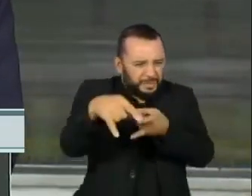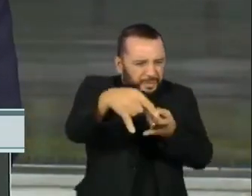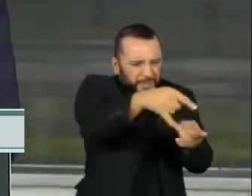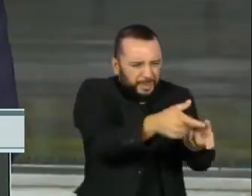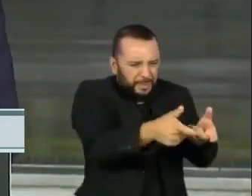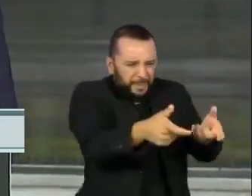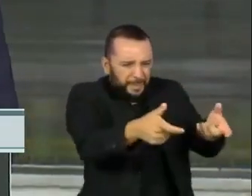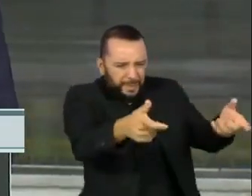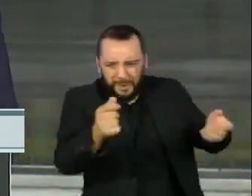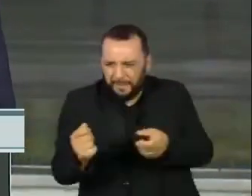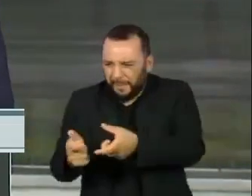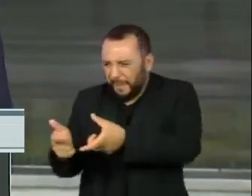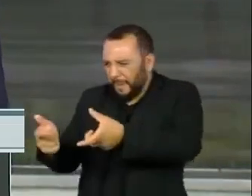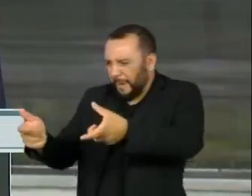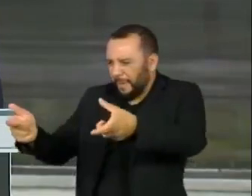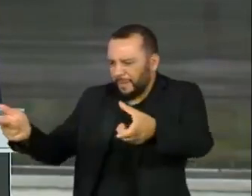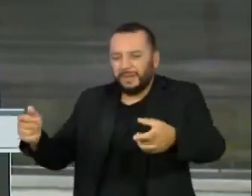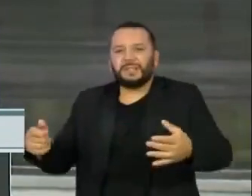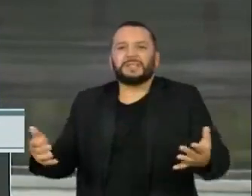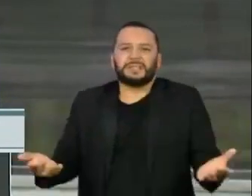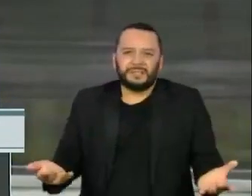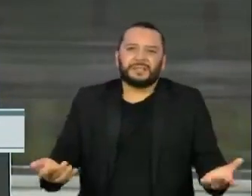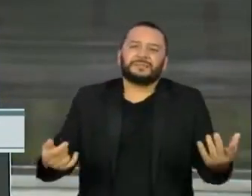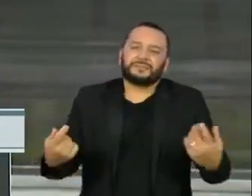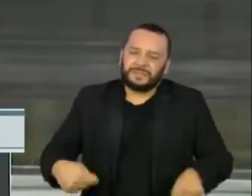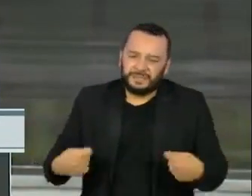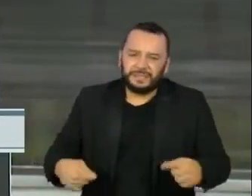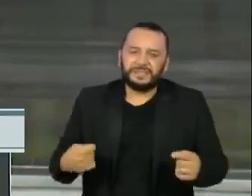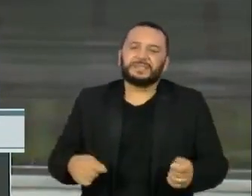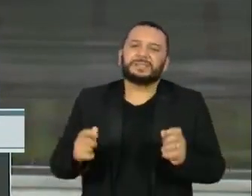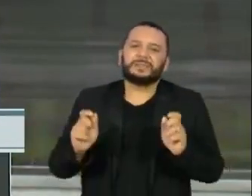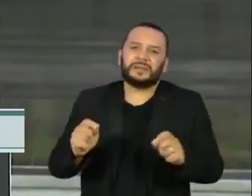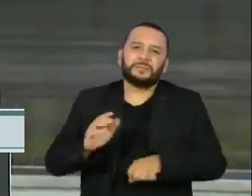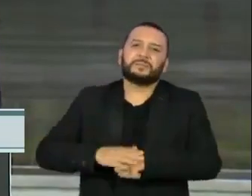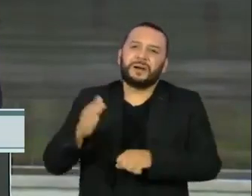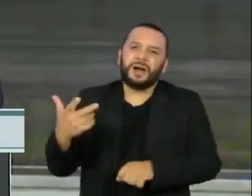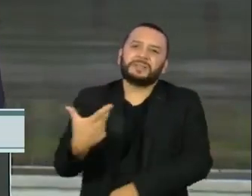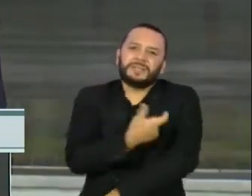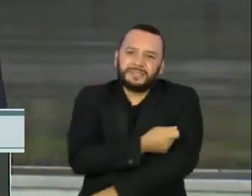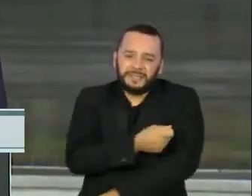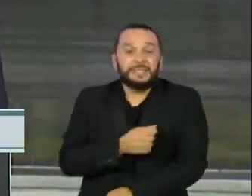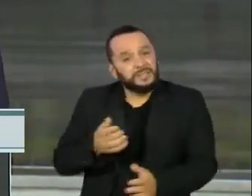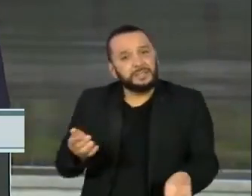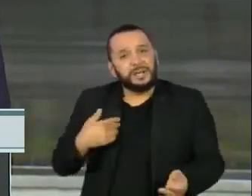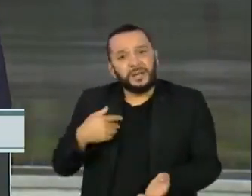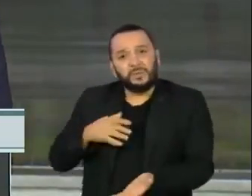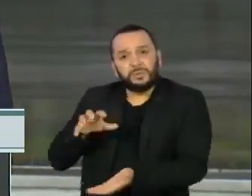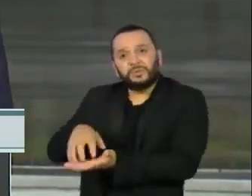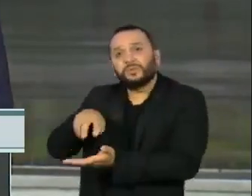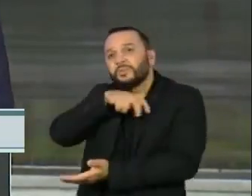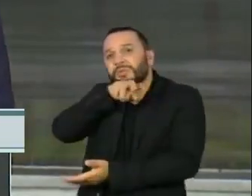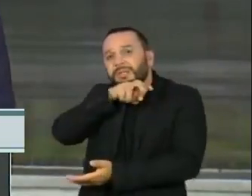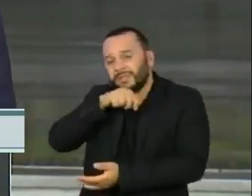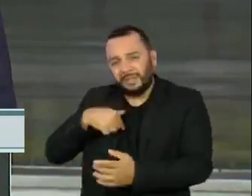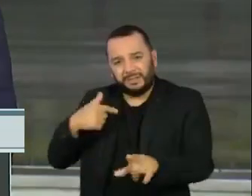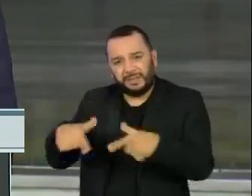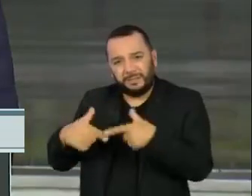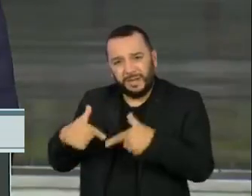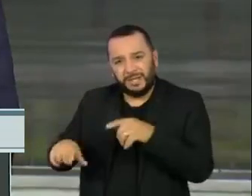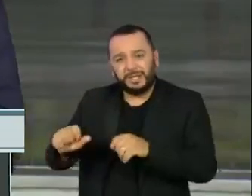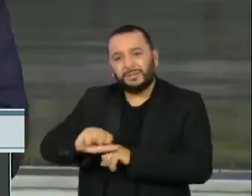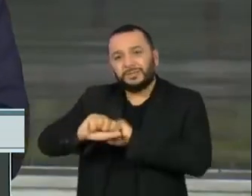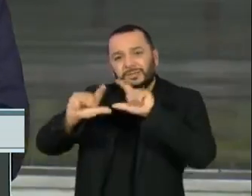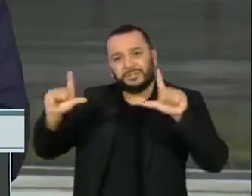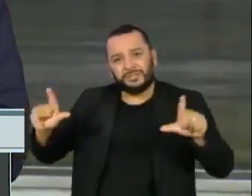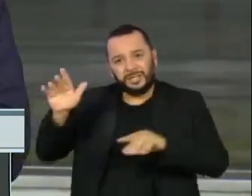O Butantan está trabalhando 24 horas por dia em três turnos de trabalho para produzir vacinas e atingir a meta e